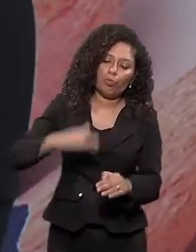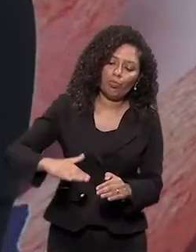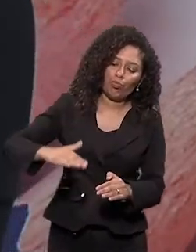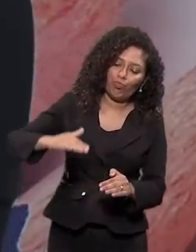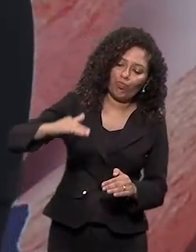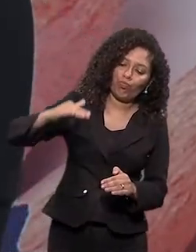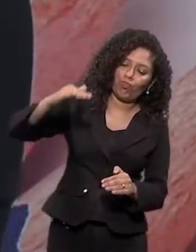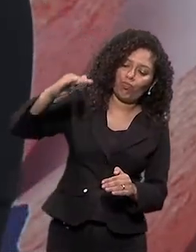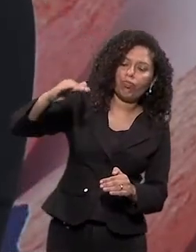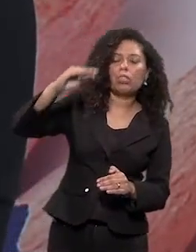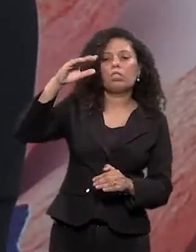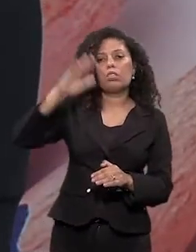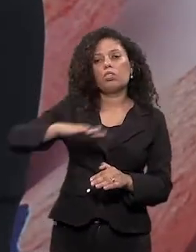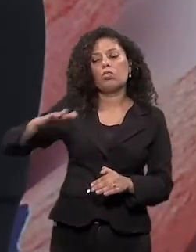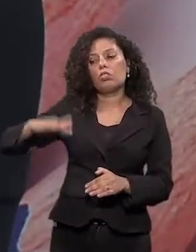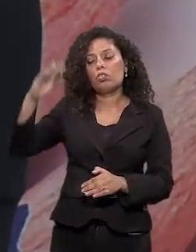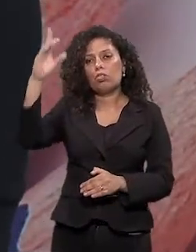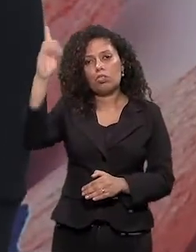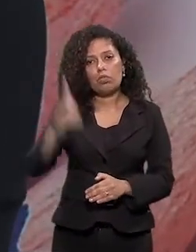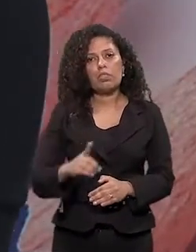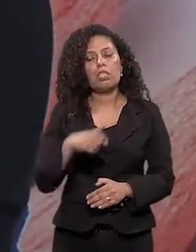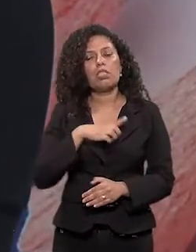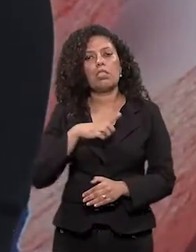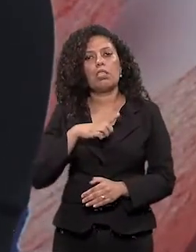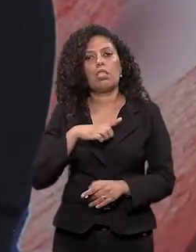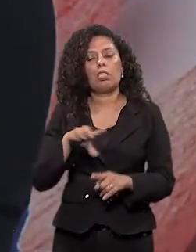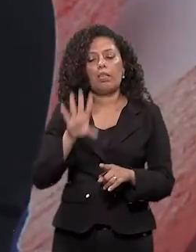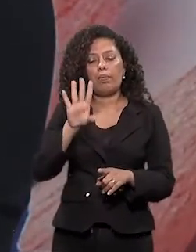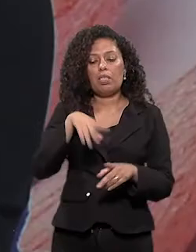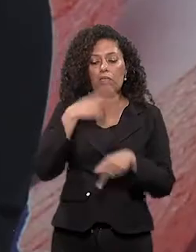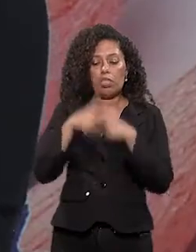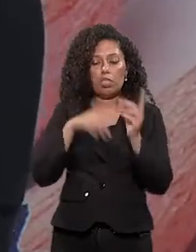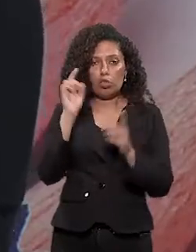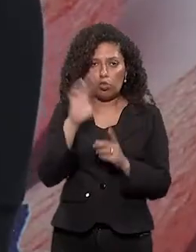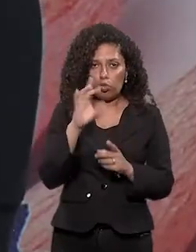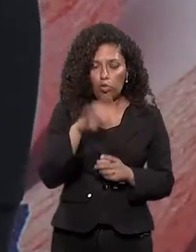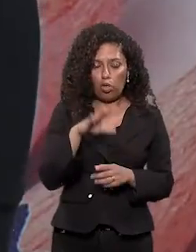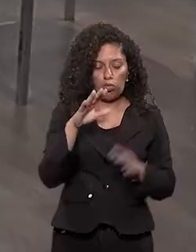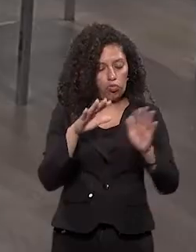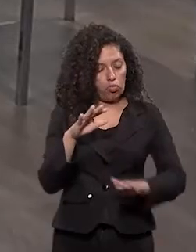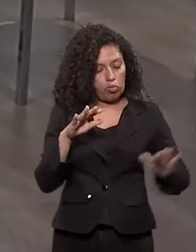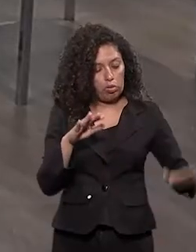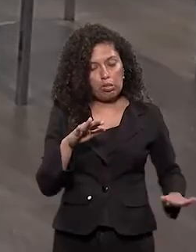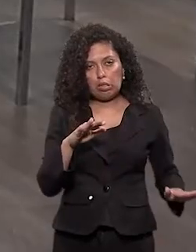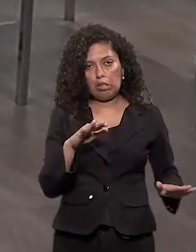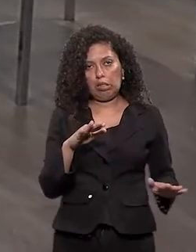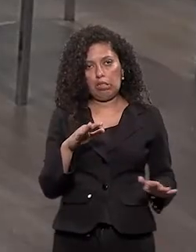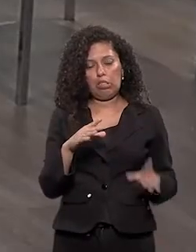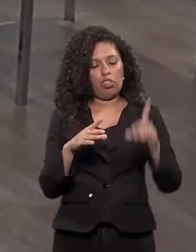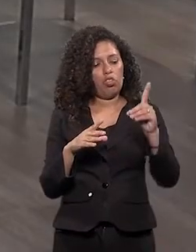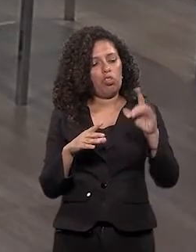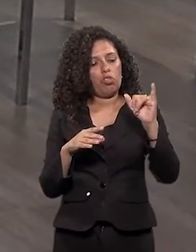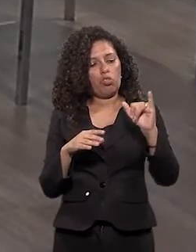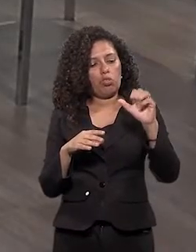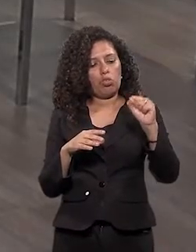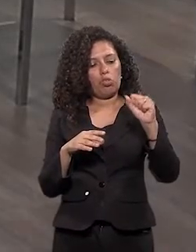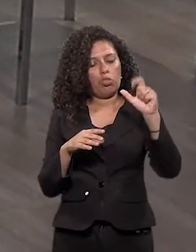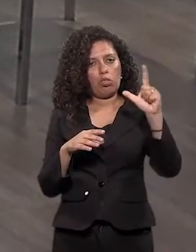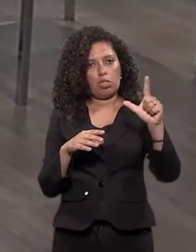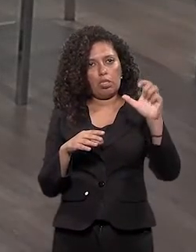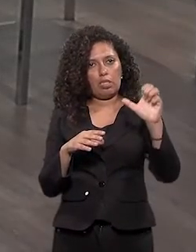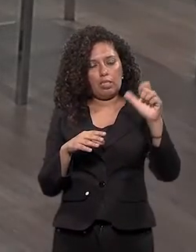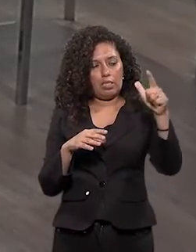Que tenham algum tipo de deficiência E aí também não é só pra crianças com deficiência Por exemplo, pra criança com dislexia Pode